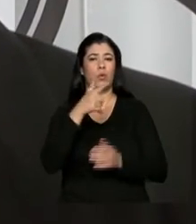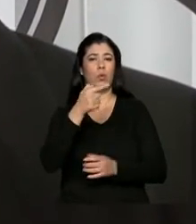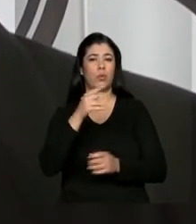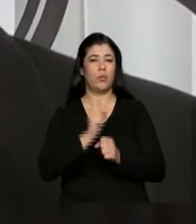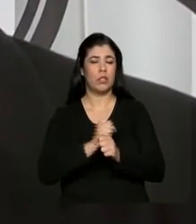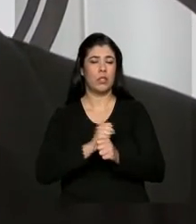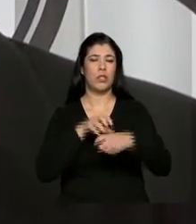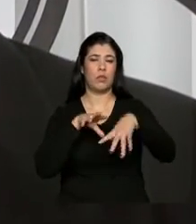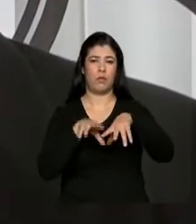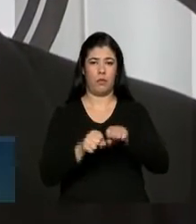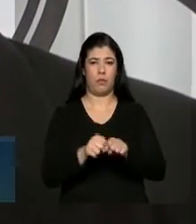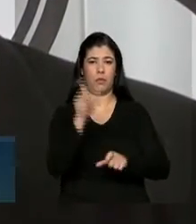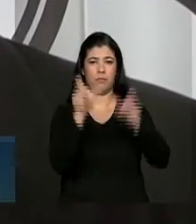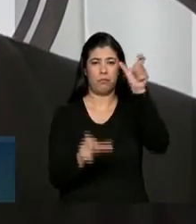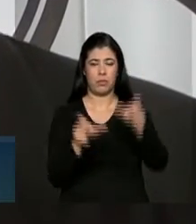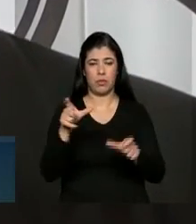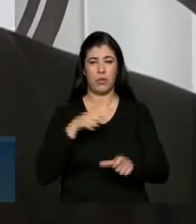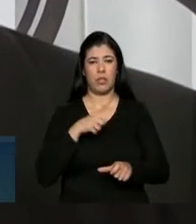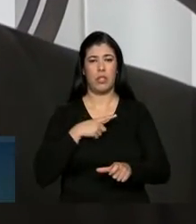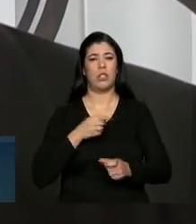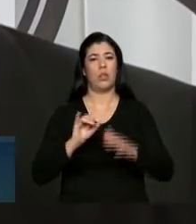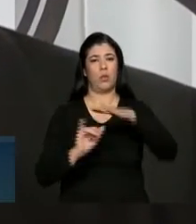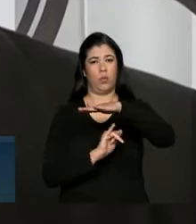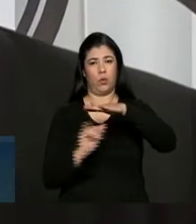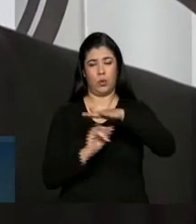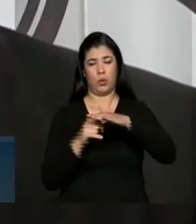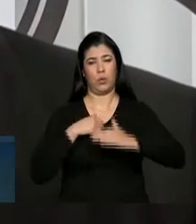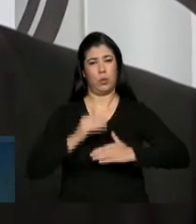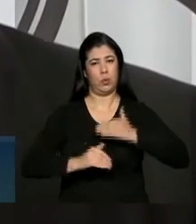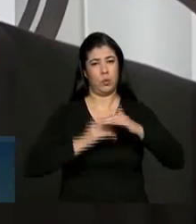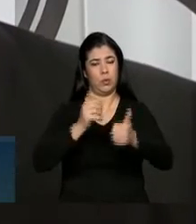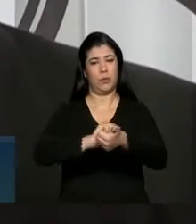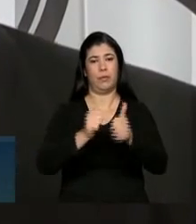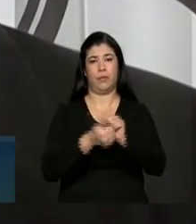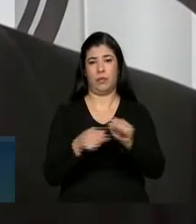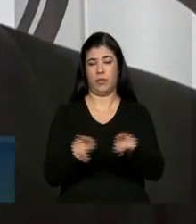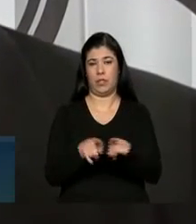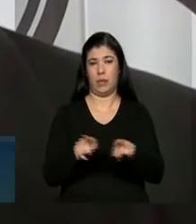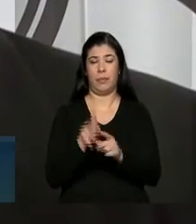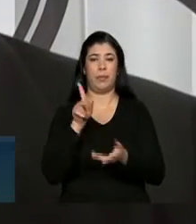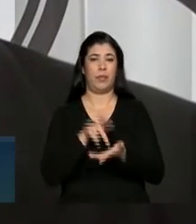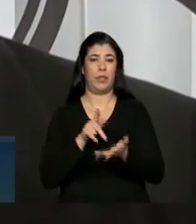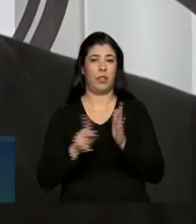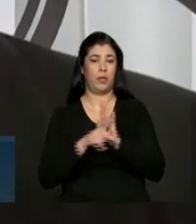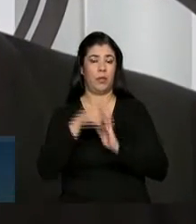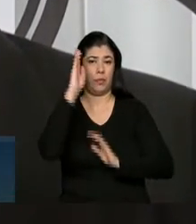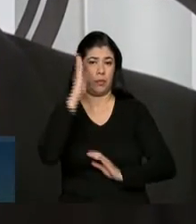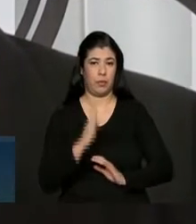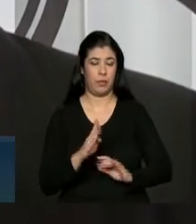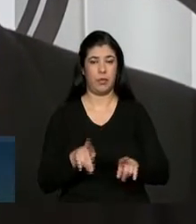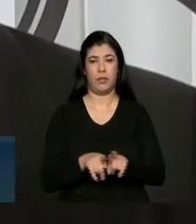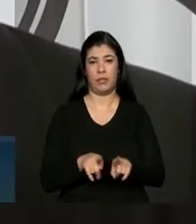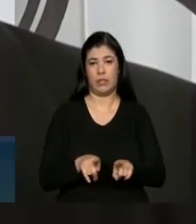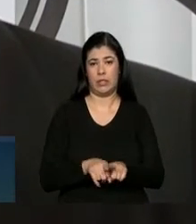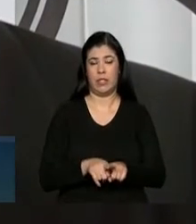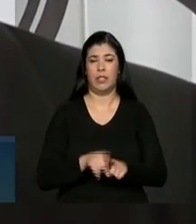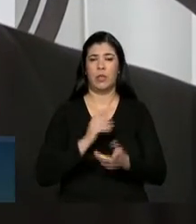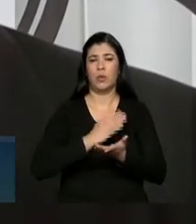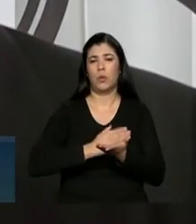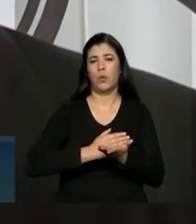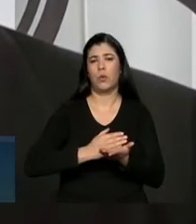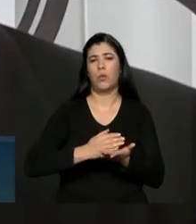O Instituto Rio Branco tem um longo percurso, naturalmente, vai se adaptando às realidades do Brasil. E no início